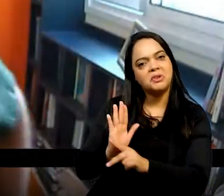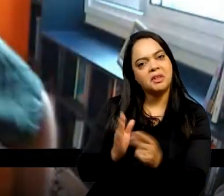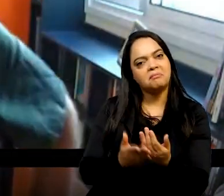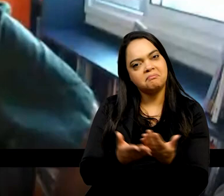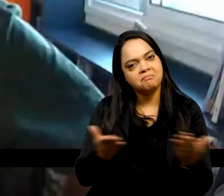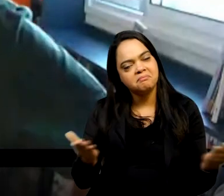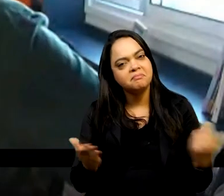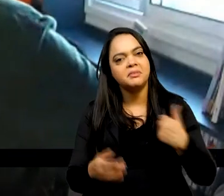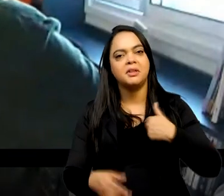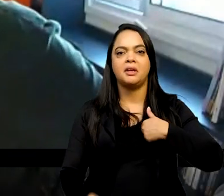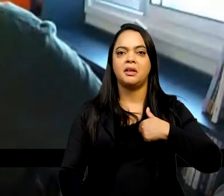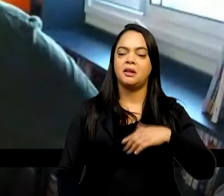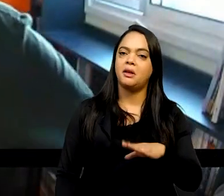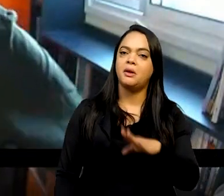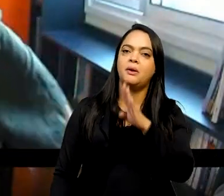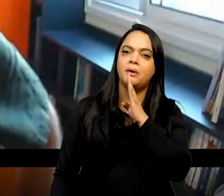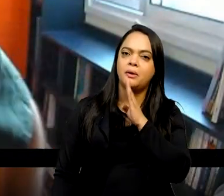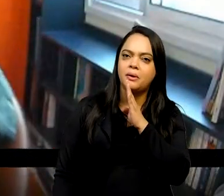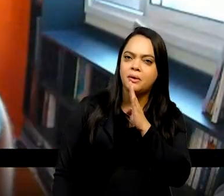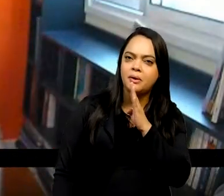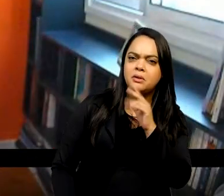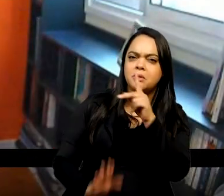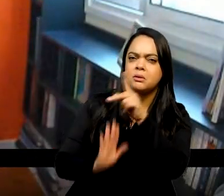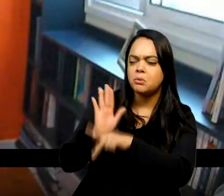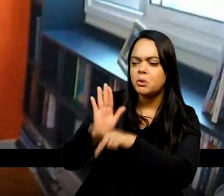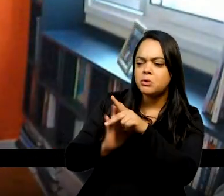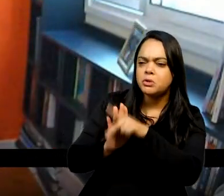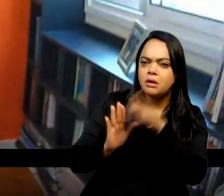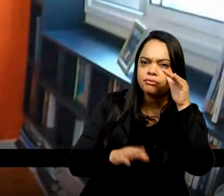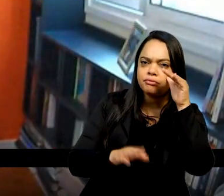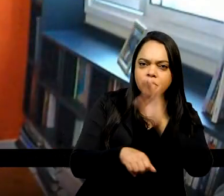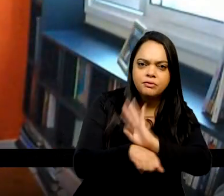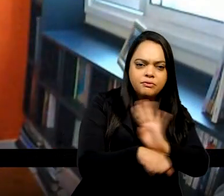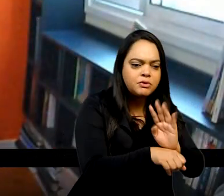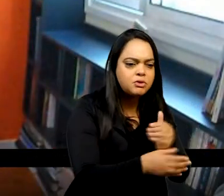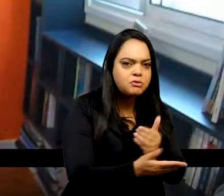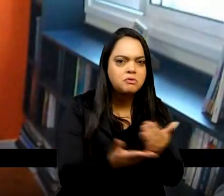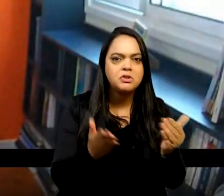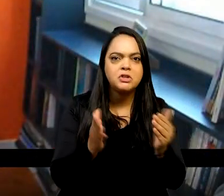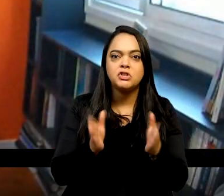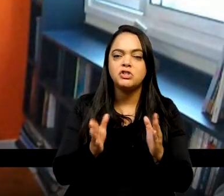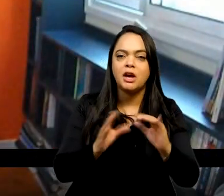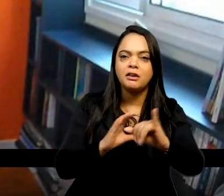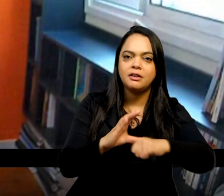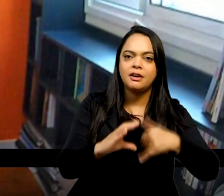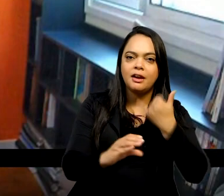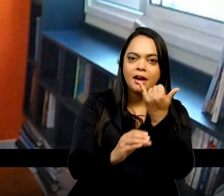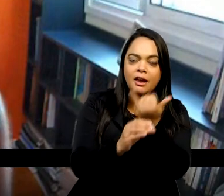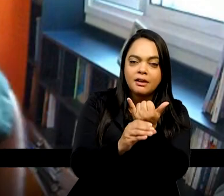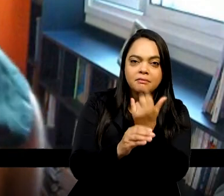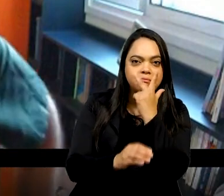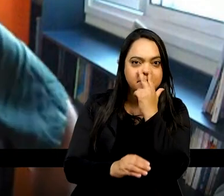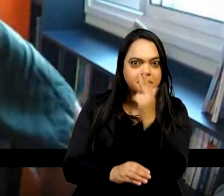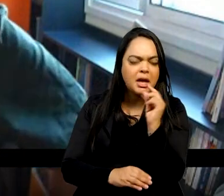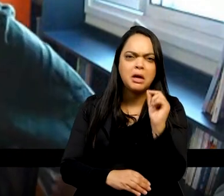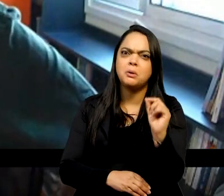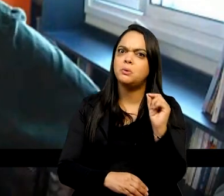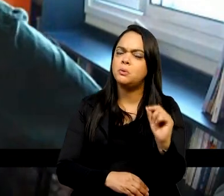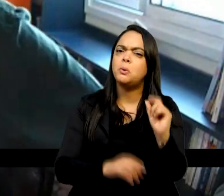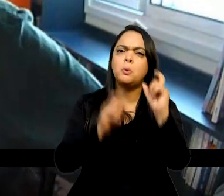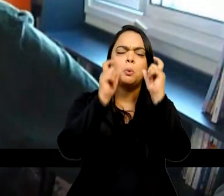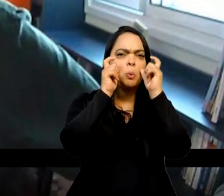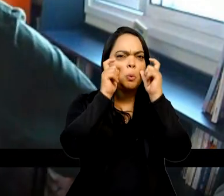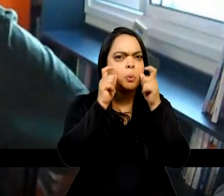Eu conheci algo do projeto, assisti alguns vídeos de vocês lá no canal, me parece uma iniciativa muito